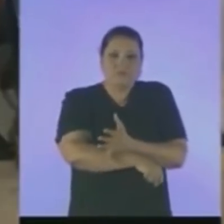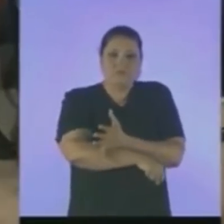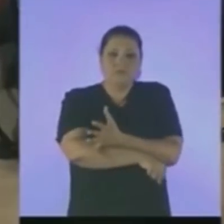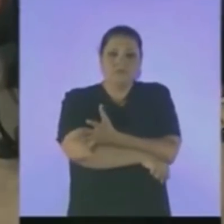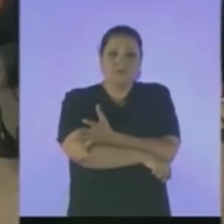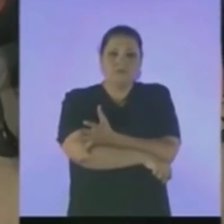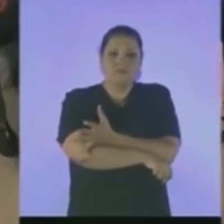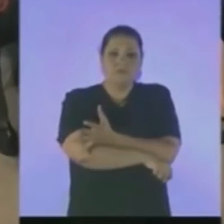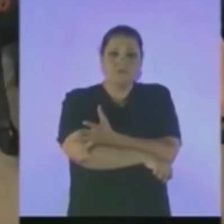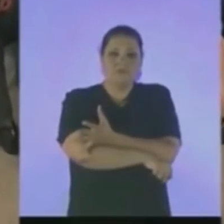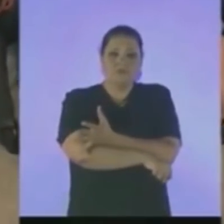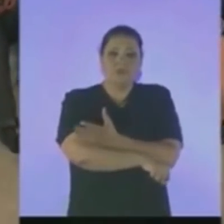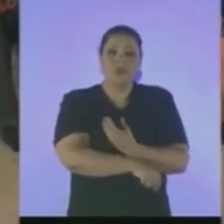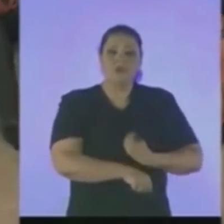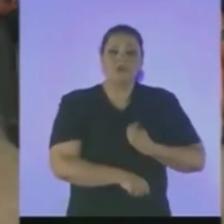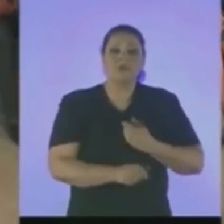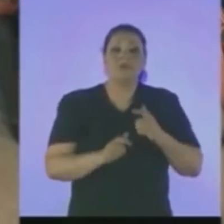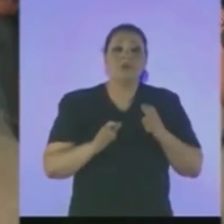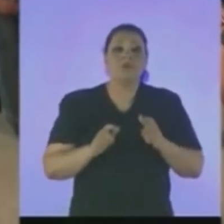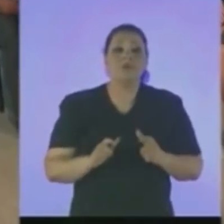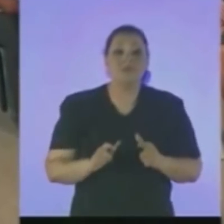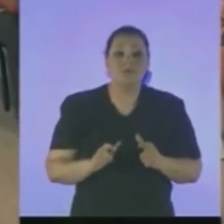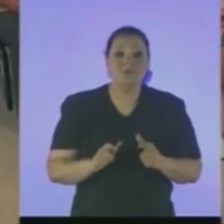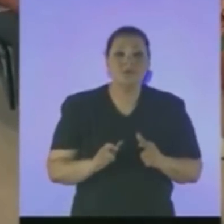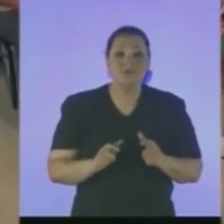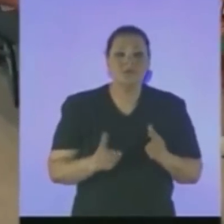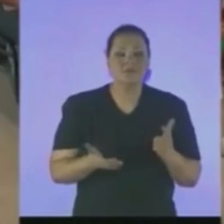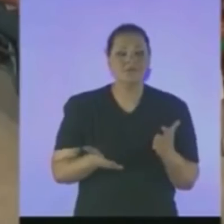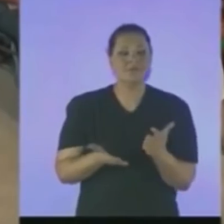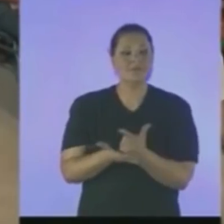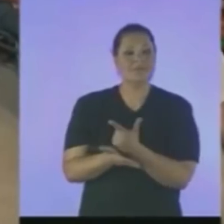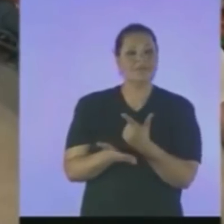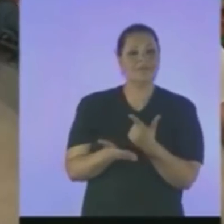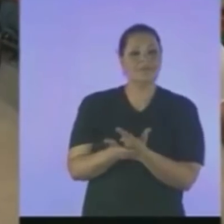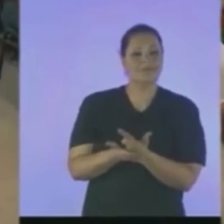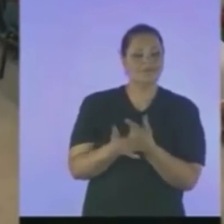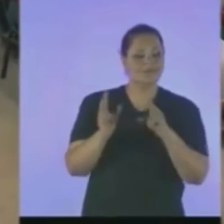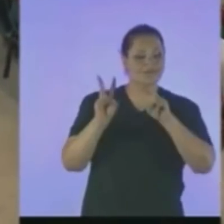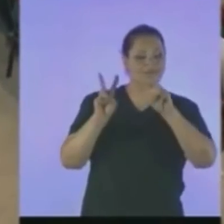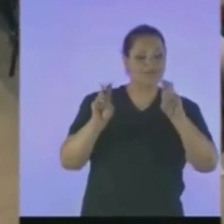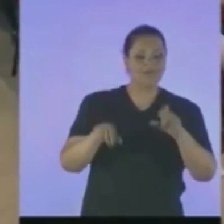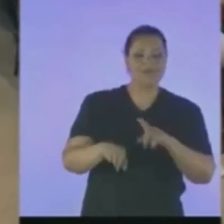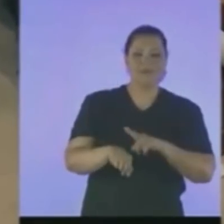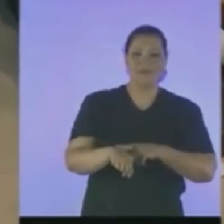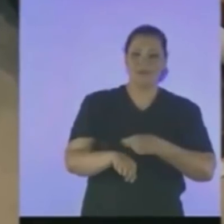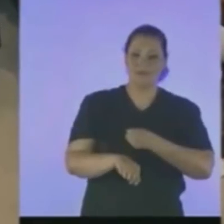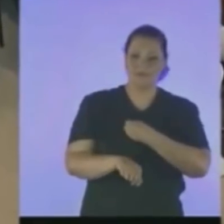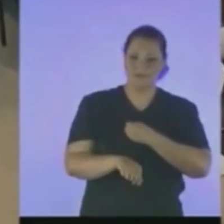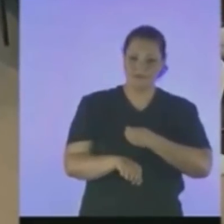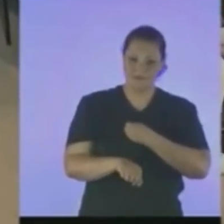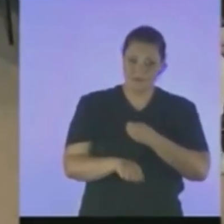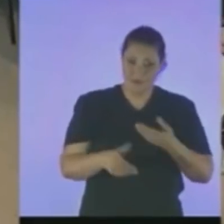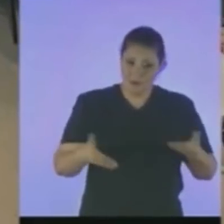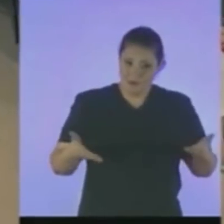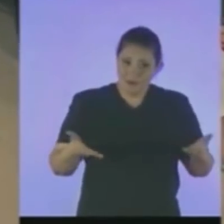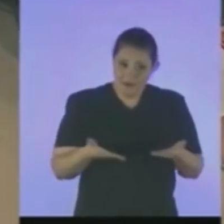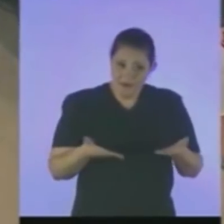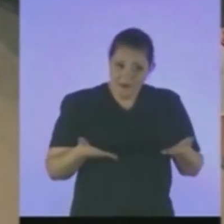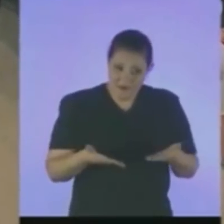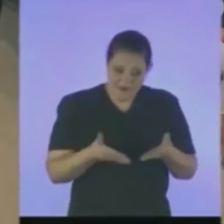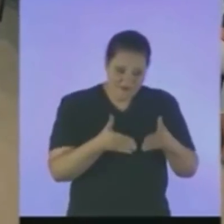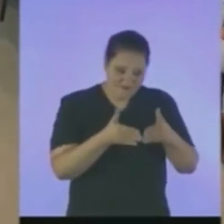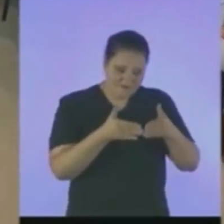encontra em o livro Estante da Vida Que me permito interpretar e